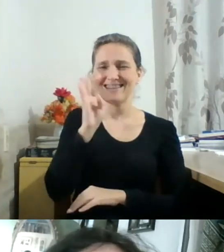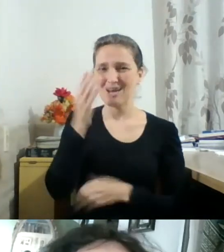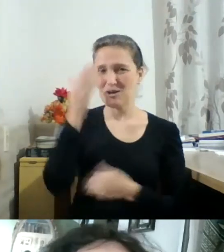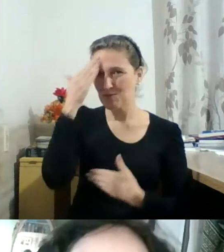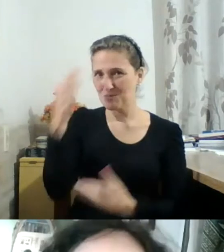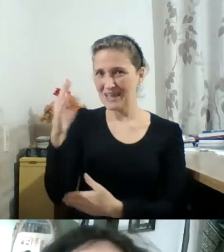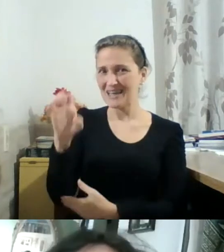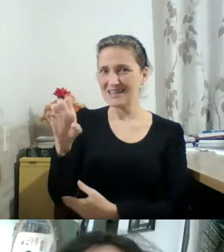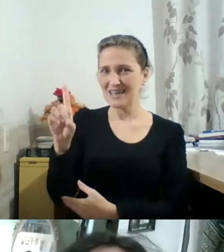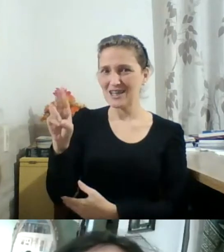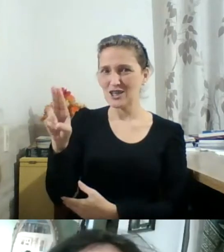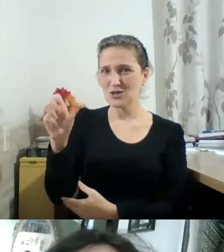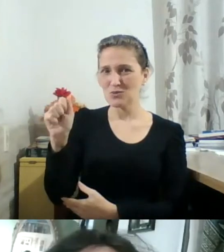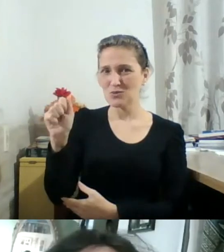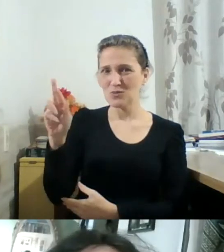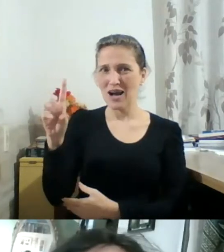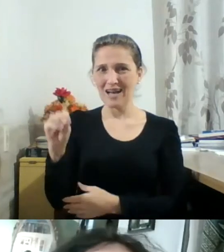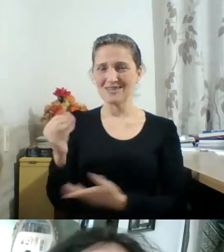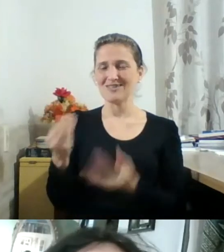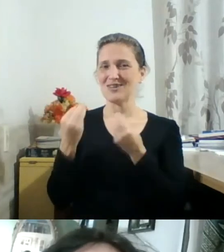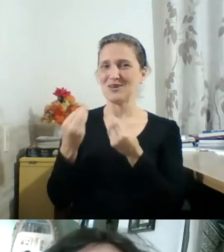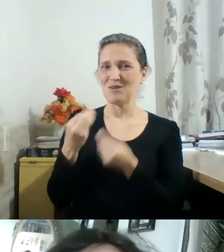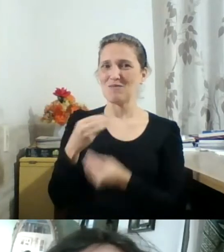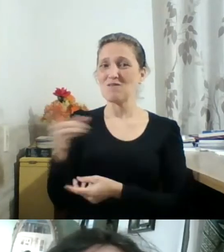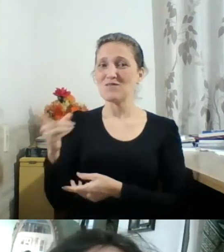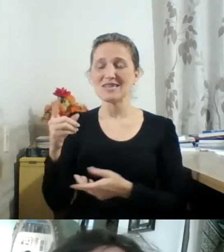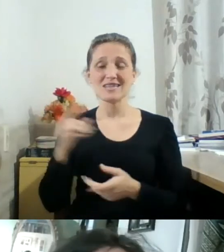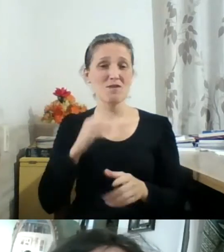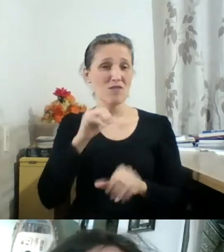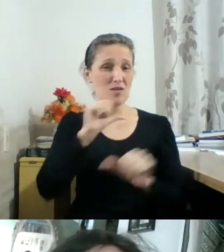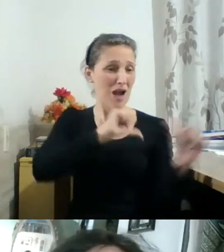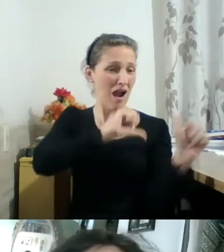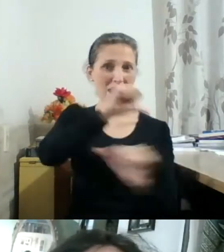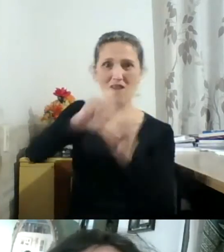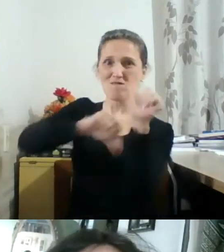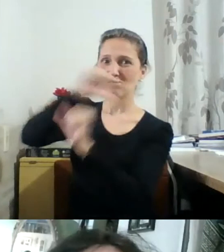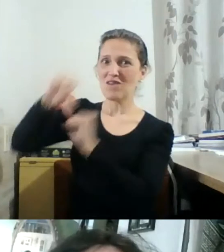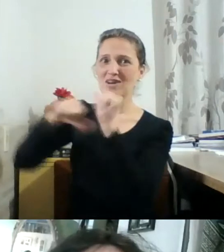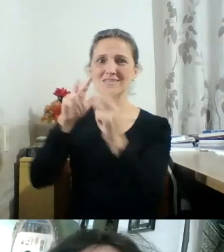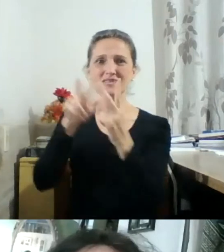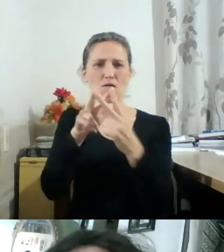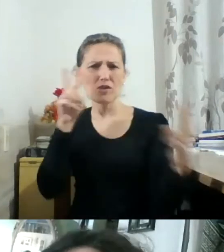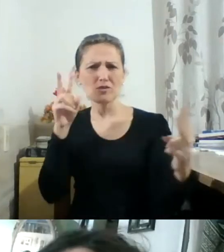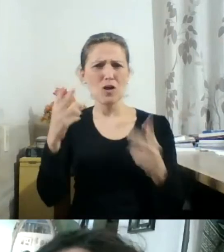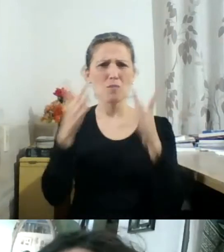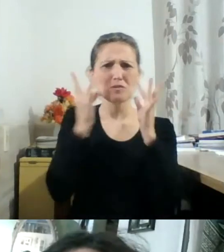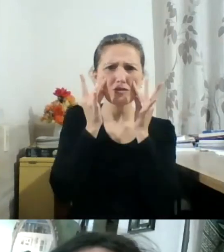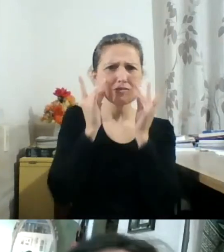Oh, Boris, você faz uma revolução aqui, virtual, presencial. Está todo o tempo fazendo revolução.